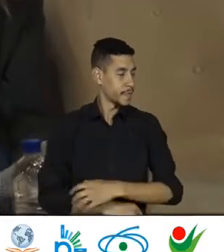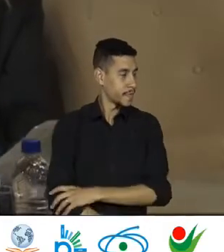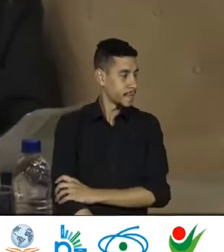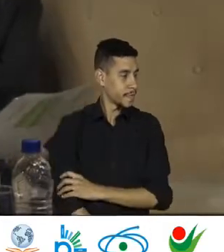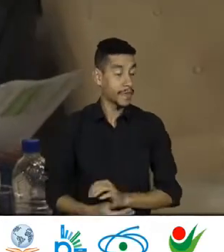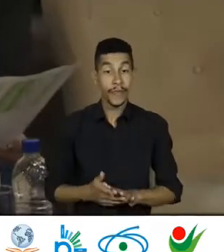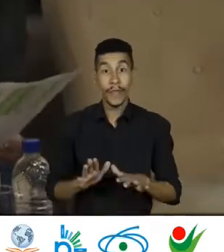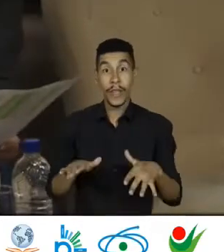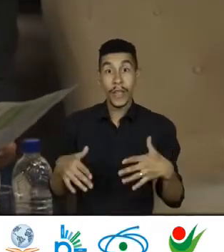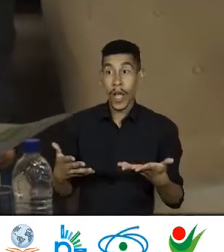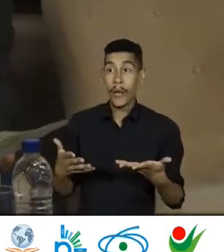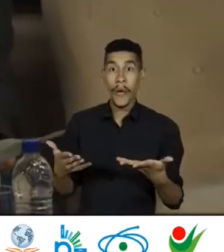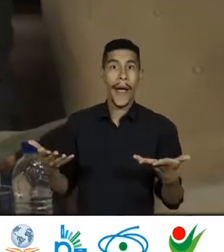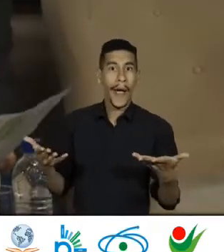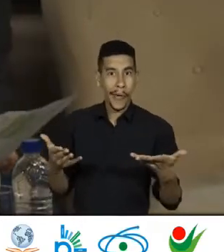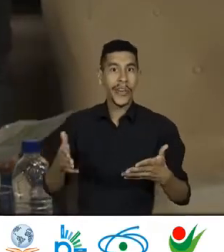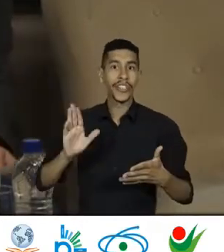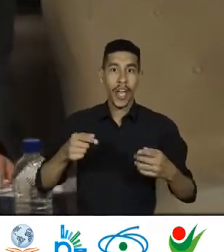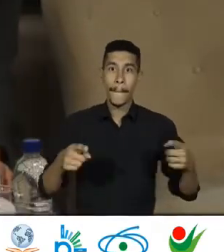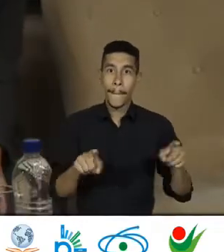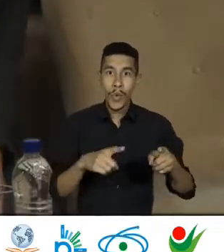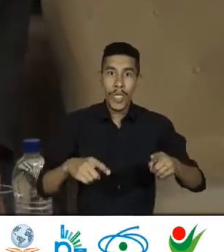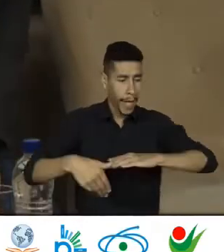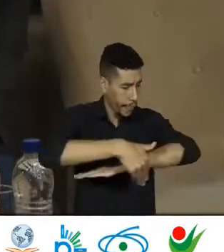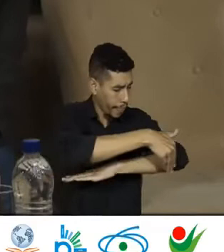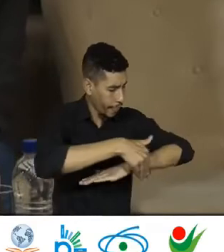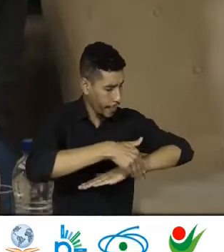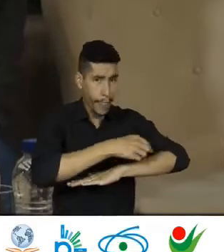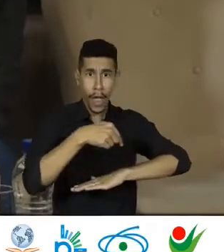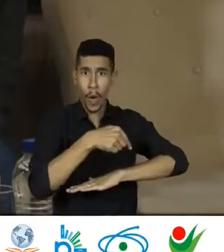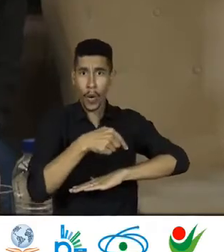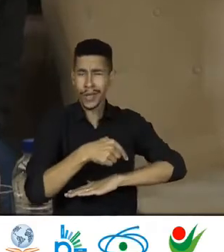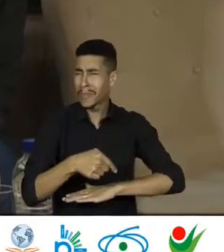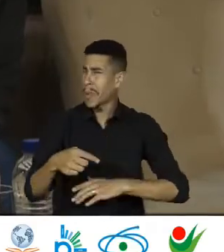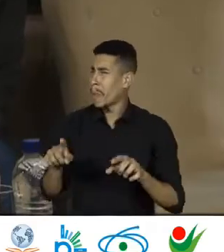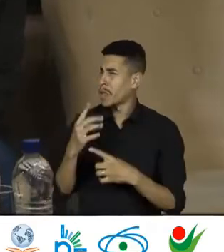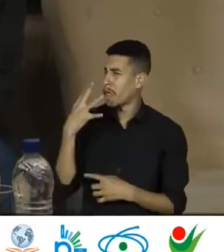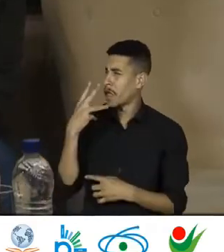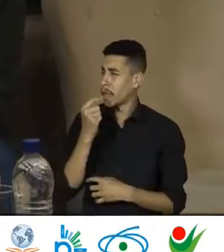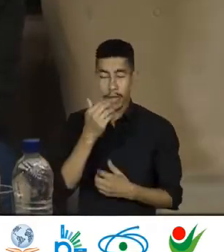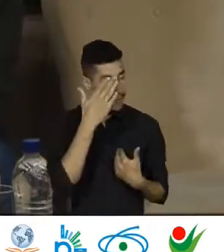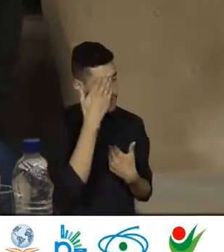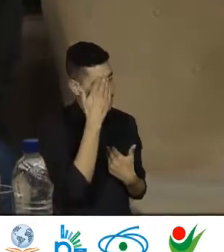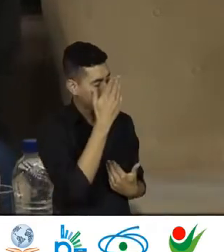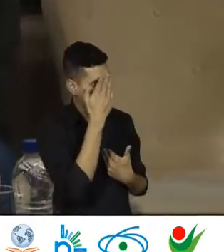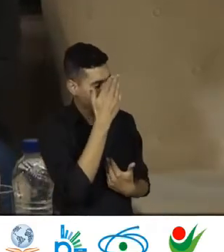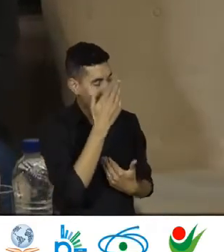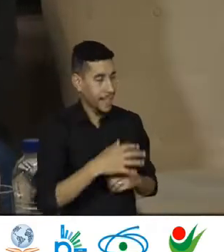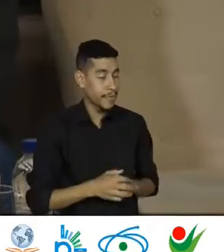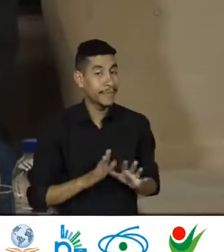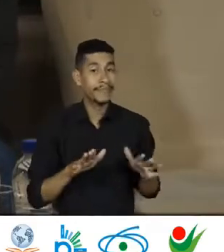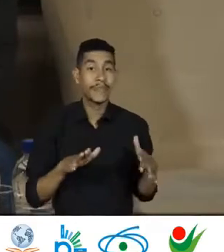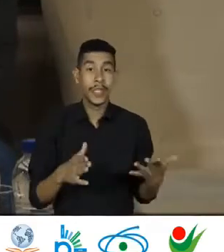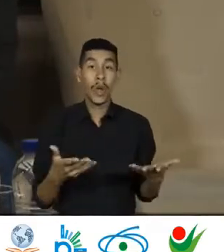Depois de aqui na rua Linda, linda a canção Obrigado Ah tá Então,